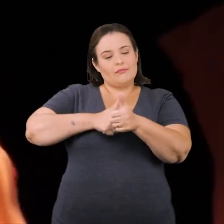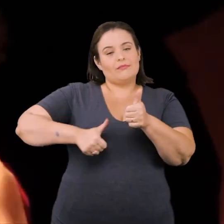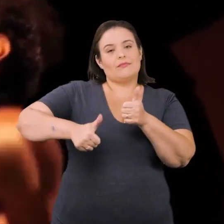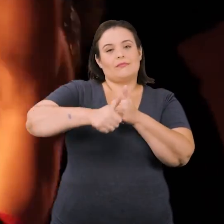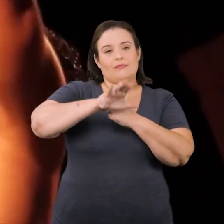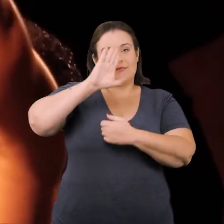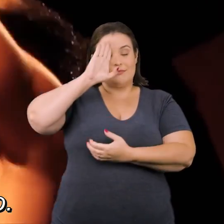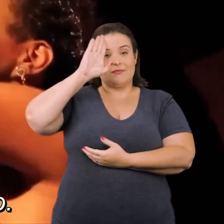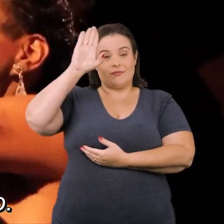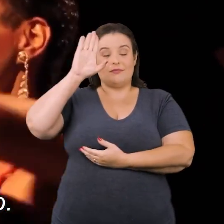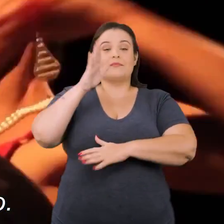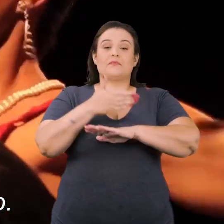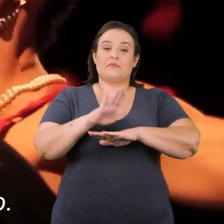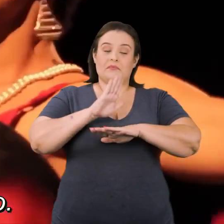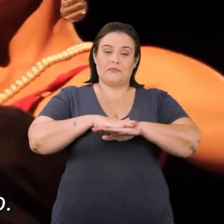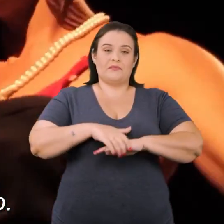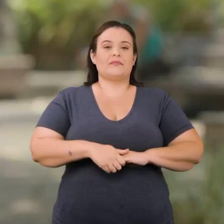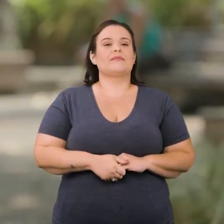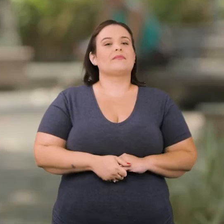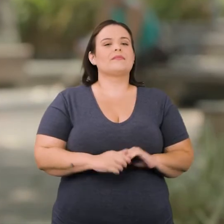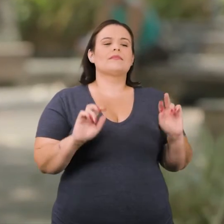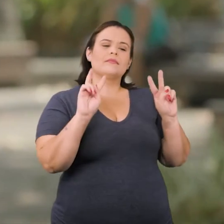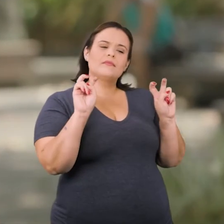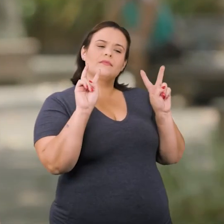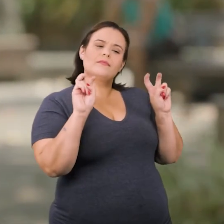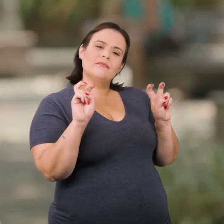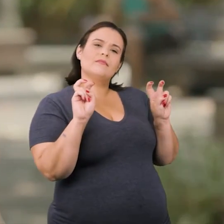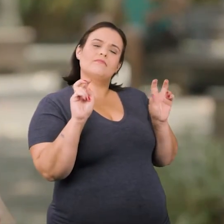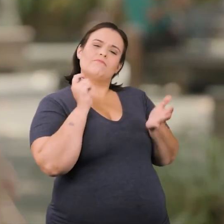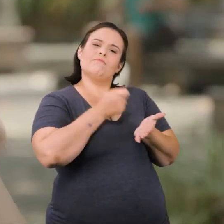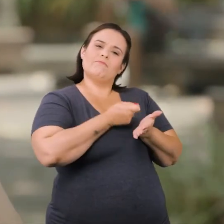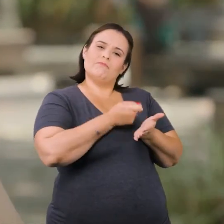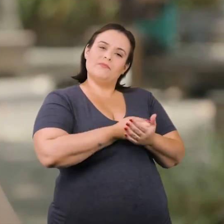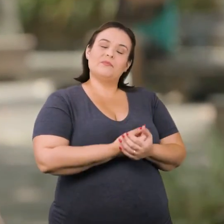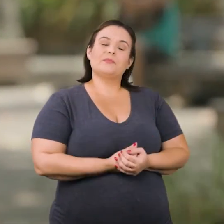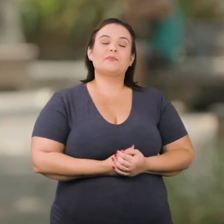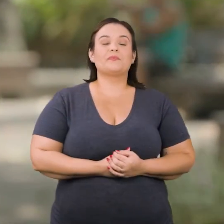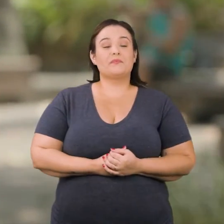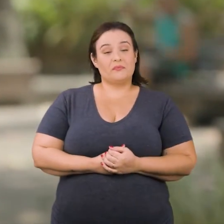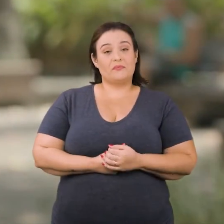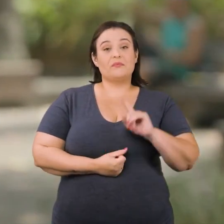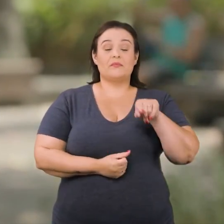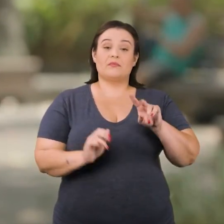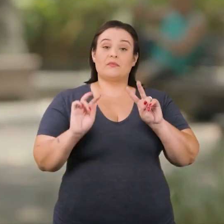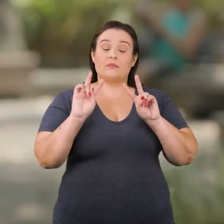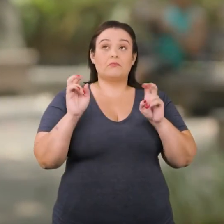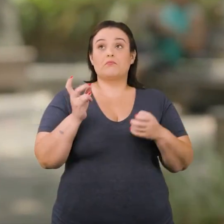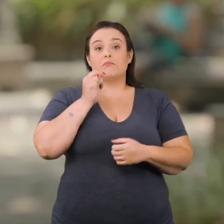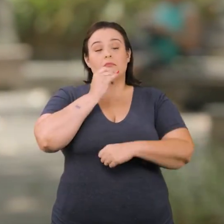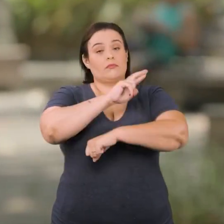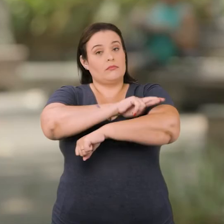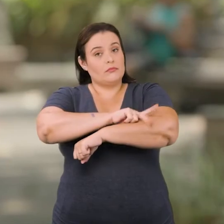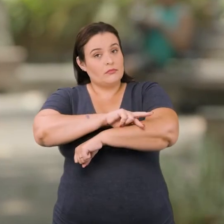protagonismo nas cenas que eu desenvolvo. Temáticas muito incisivas, como